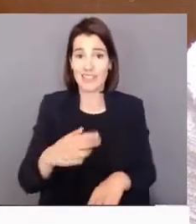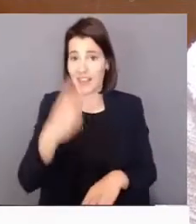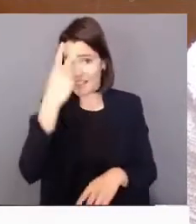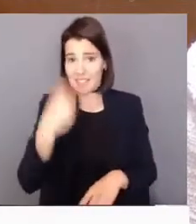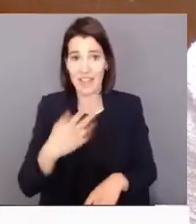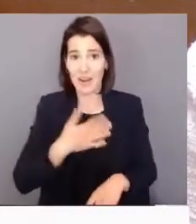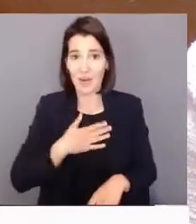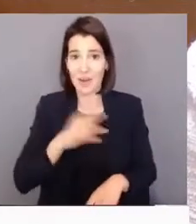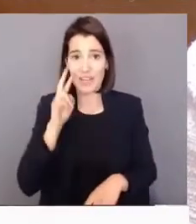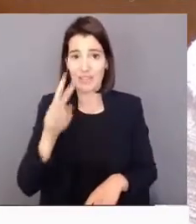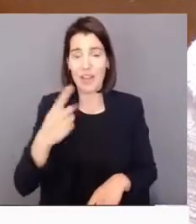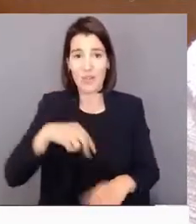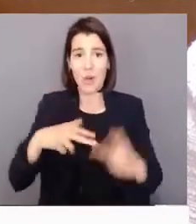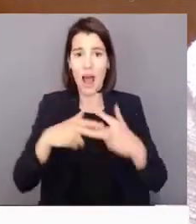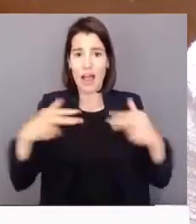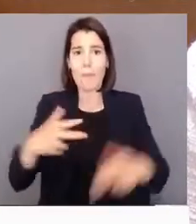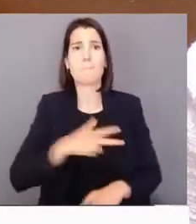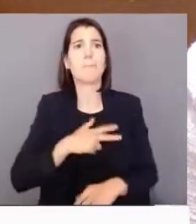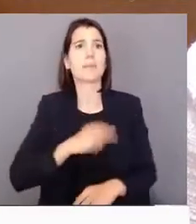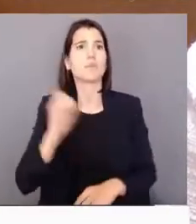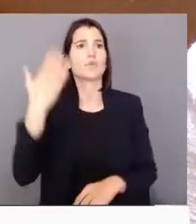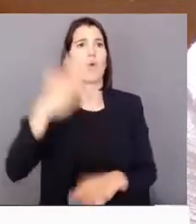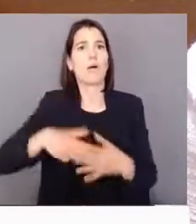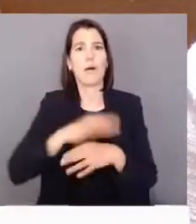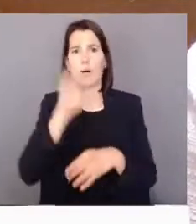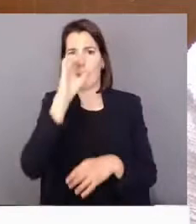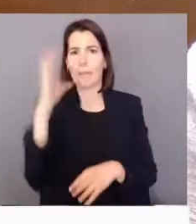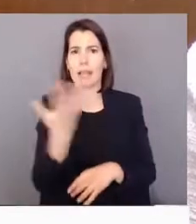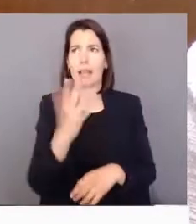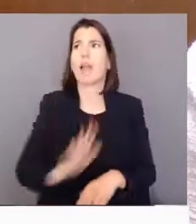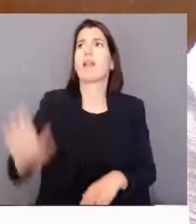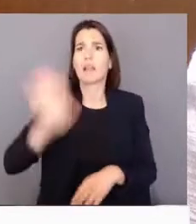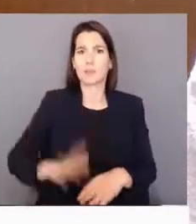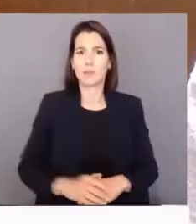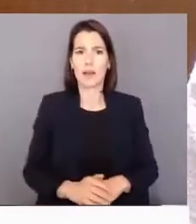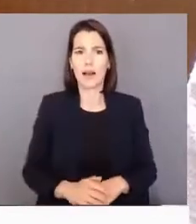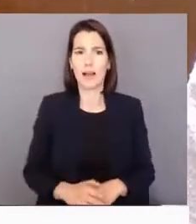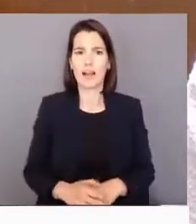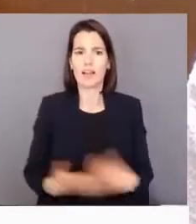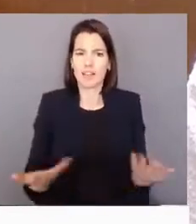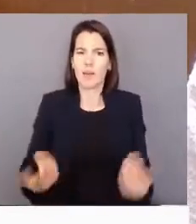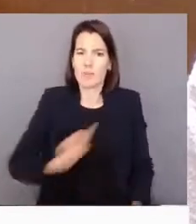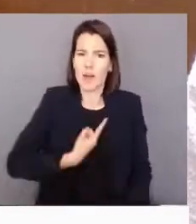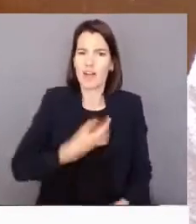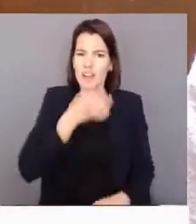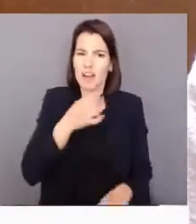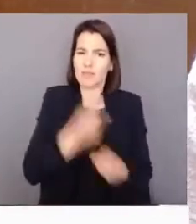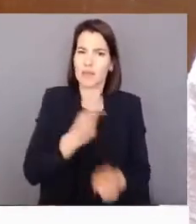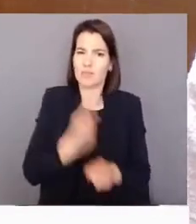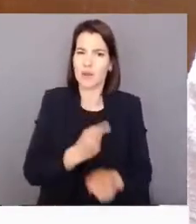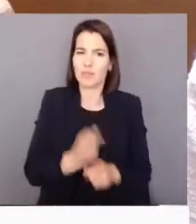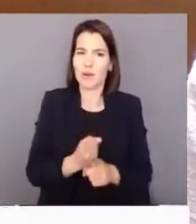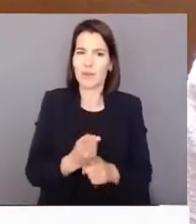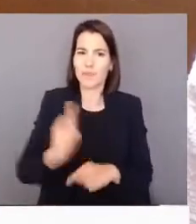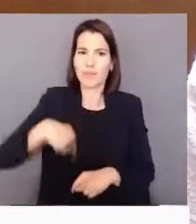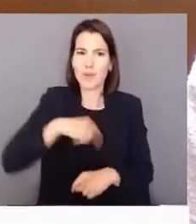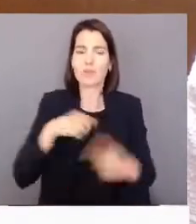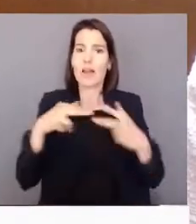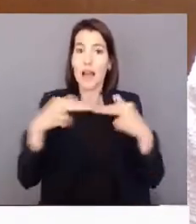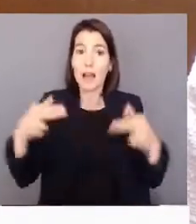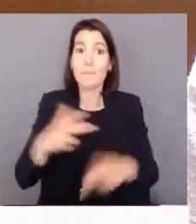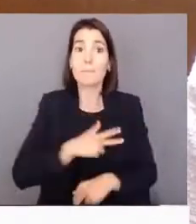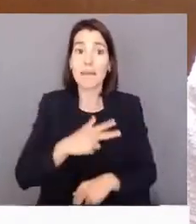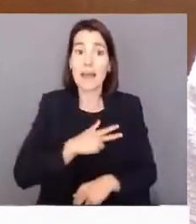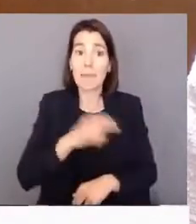município que tem mais prémios na área ambiental a nível nacional. É para... Eu tenho que estar sempre a falar nisto. Somos o município com mais prémios